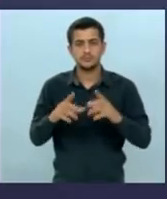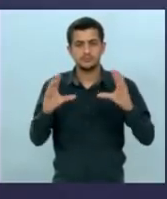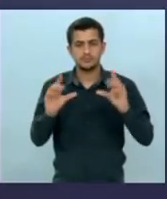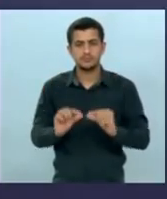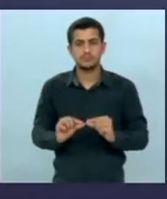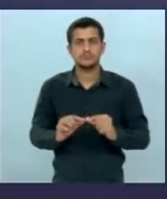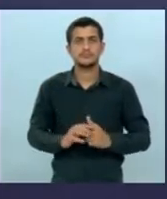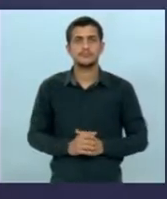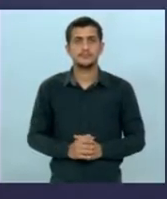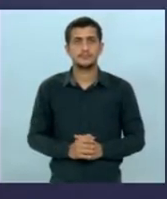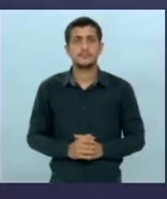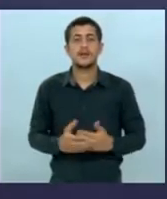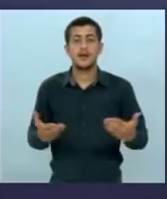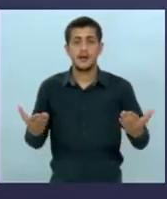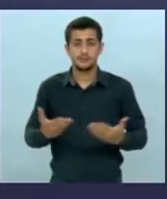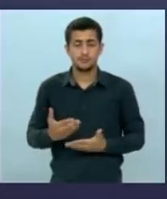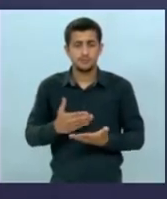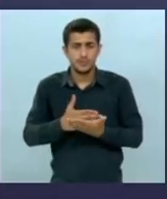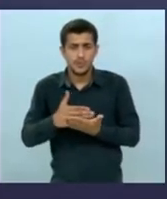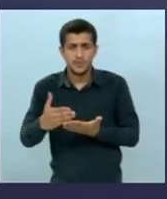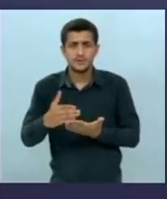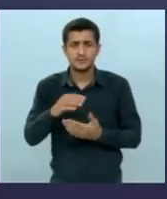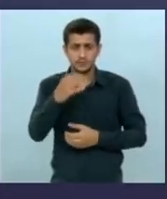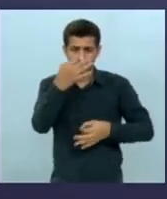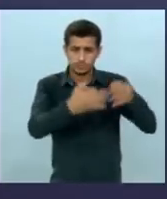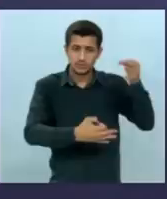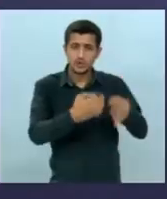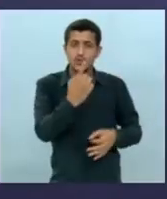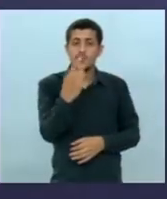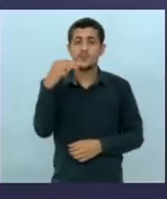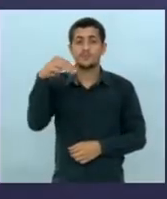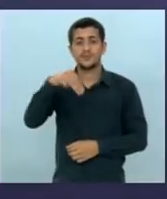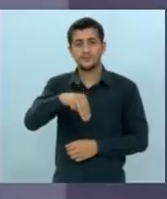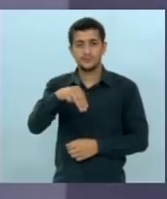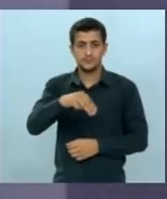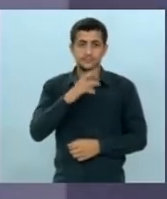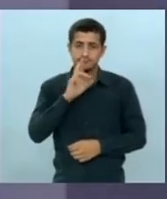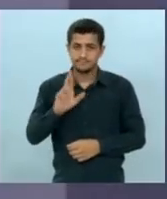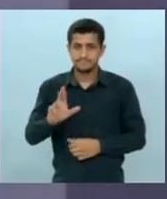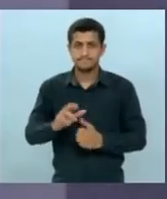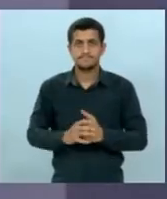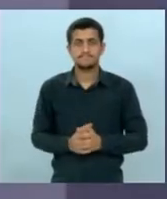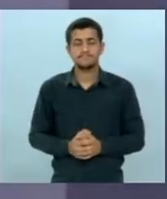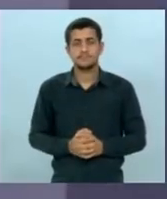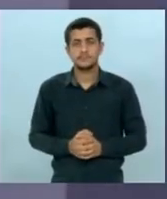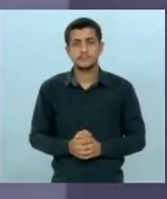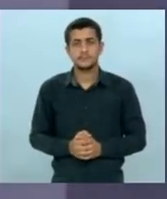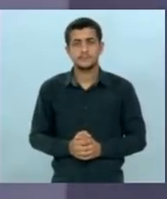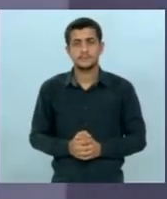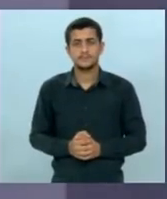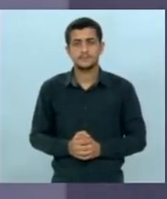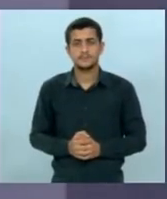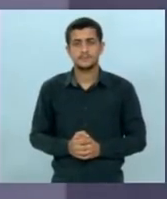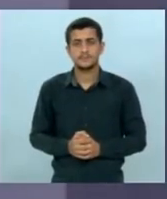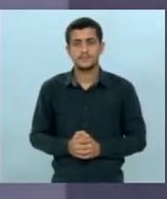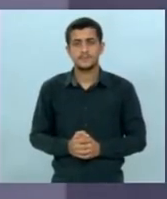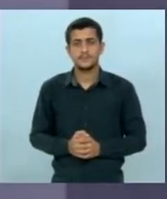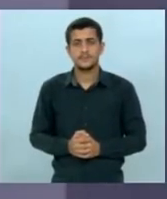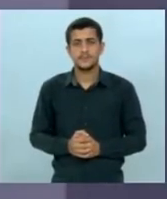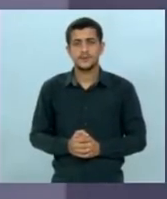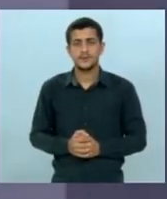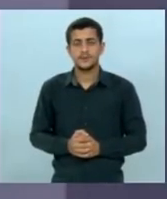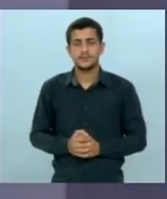Estado. A partir de agora, candidato Odilon tem um minuto para a réplica. Você, Reinaldo, você